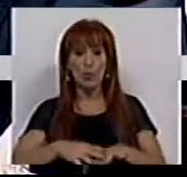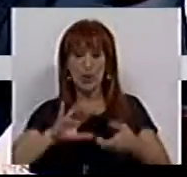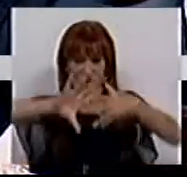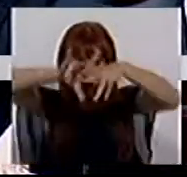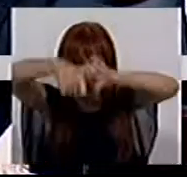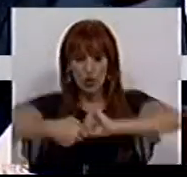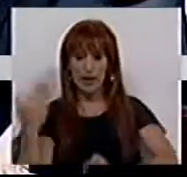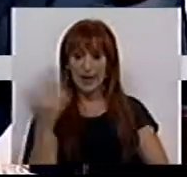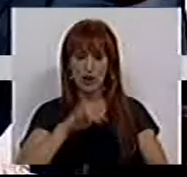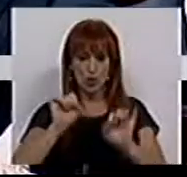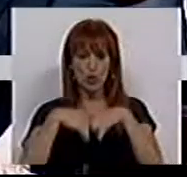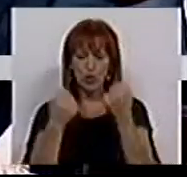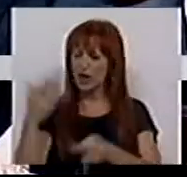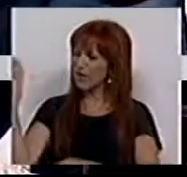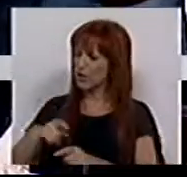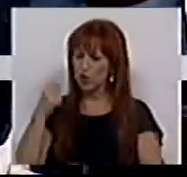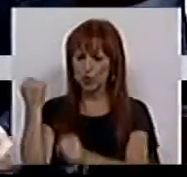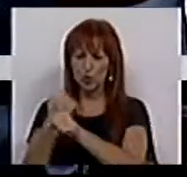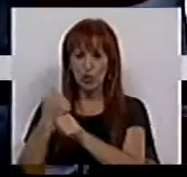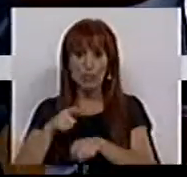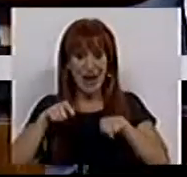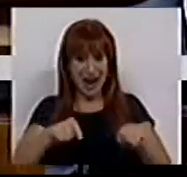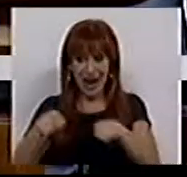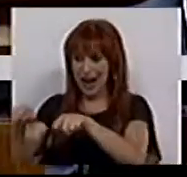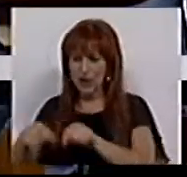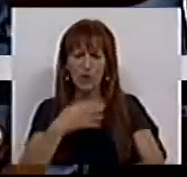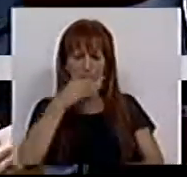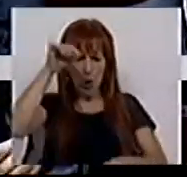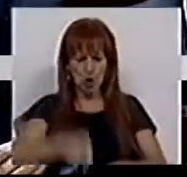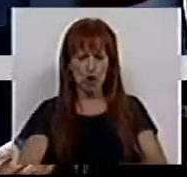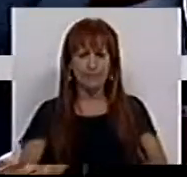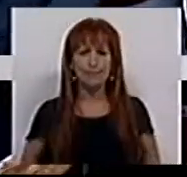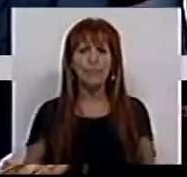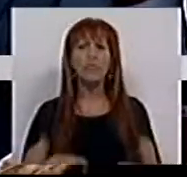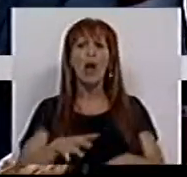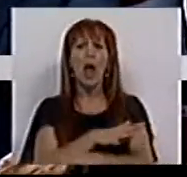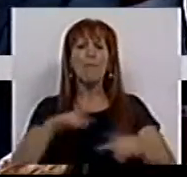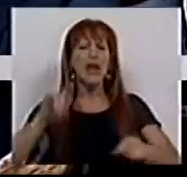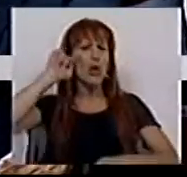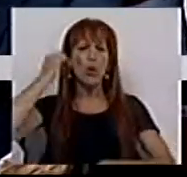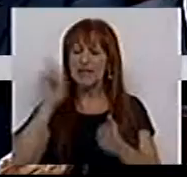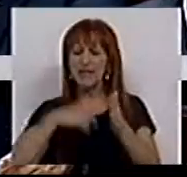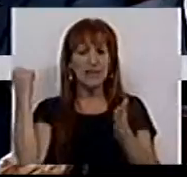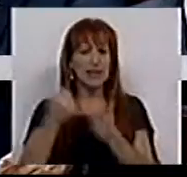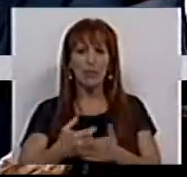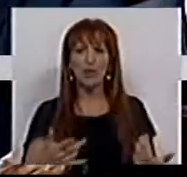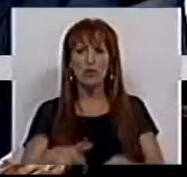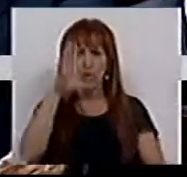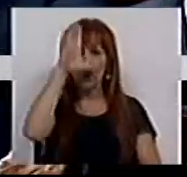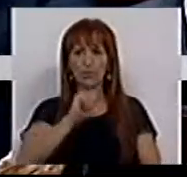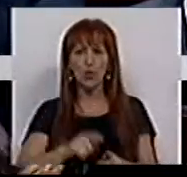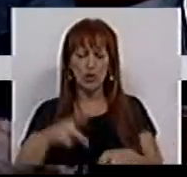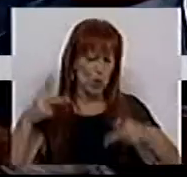destruição dos direitos sociais e dos direitos laborais e é disso que temos de falar aqui hoje. Com a maior crise de sempre, o